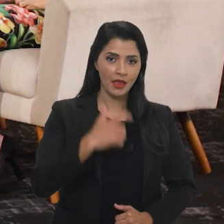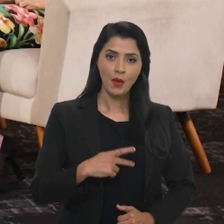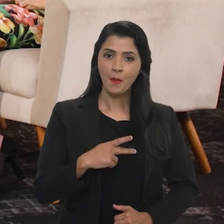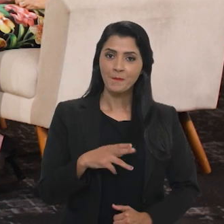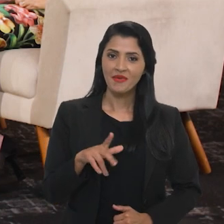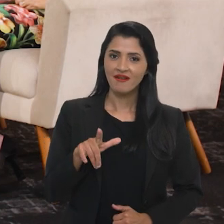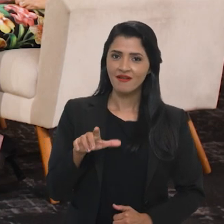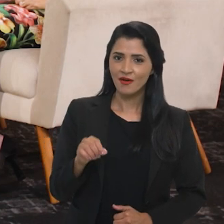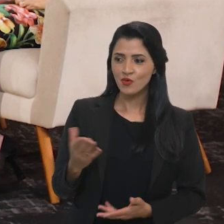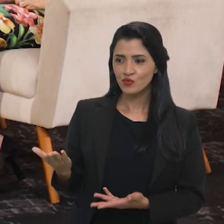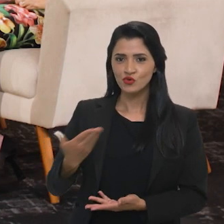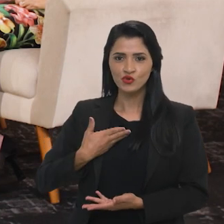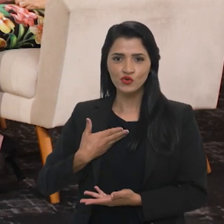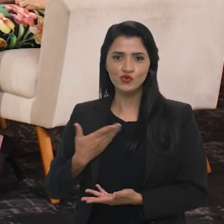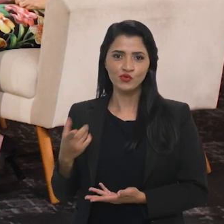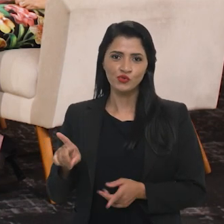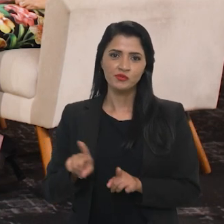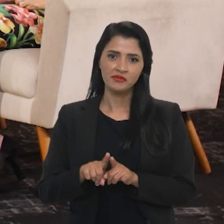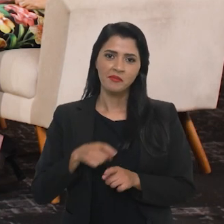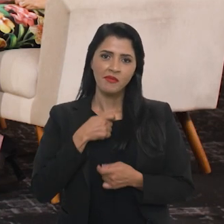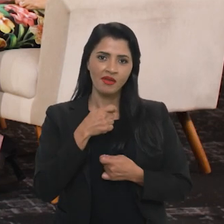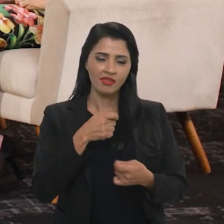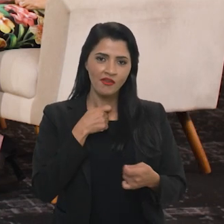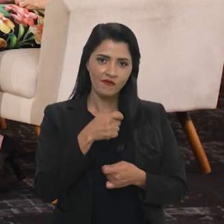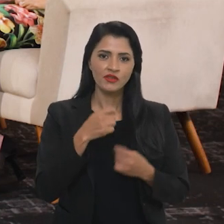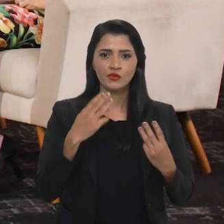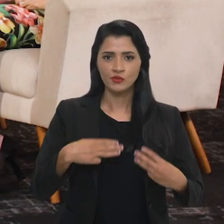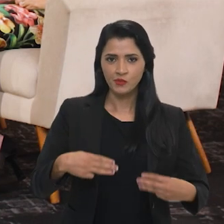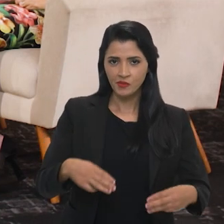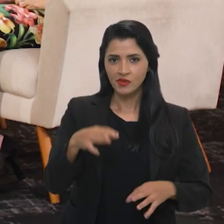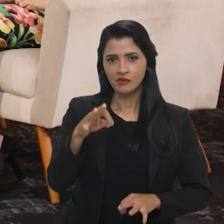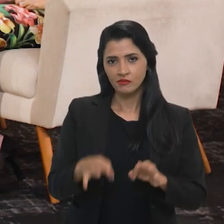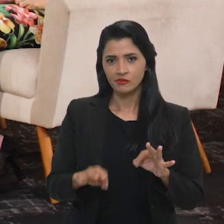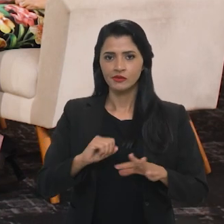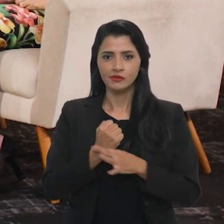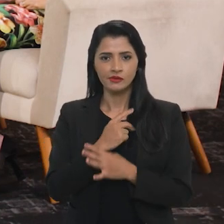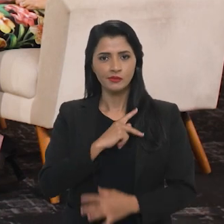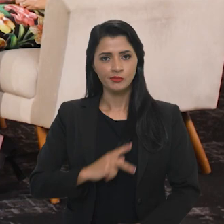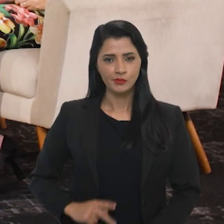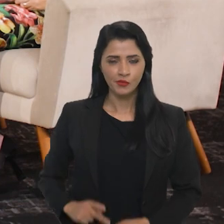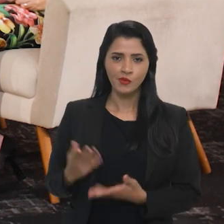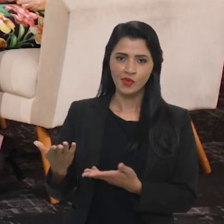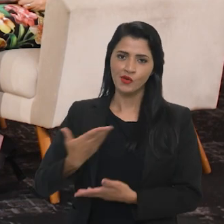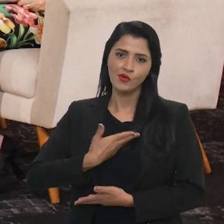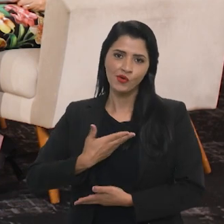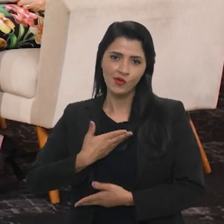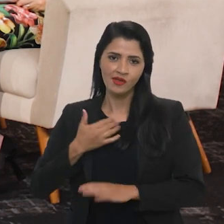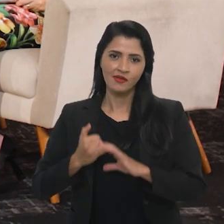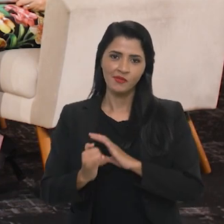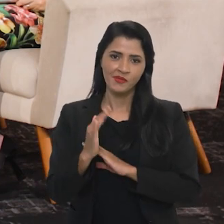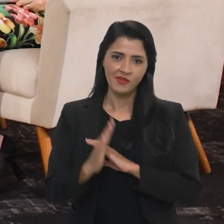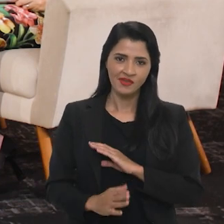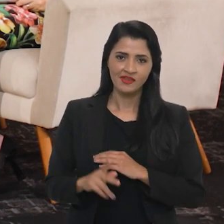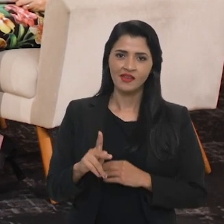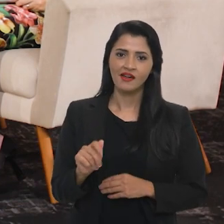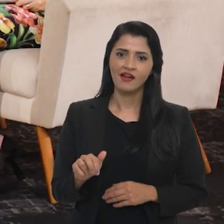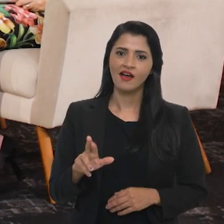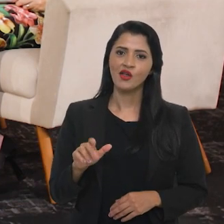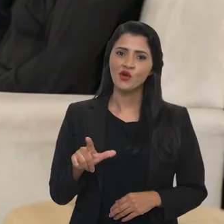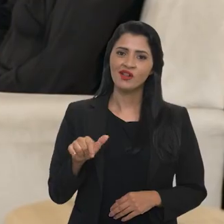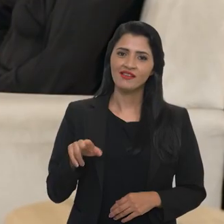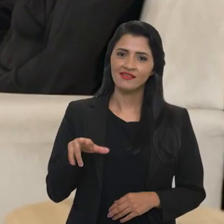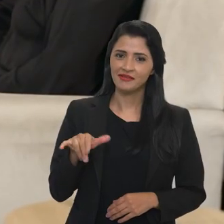Eu sou o Paulo Laçalvi e aqui comigo nessa entrevista diretamente do Ministério da Justiça e Segurança Pública está a minha colega da IBC,